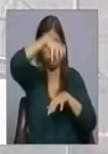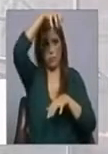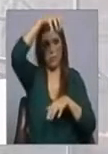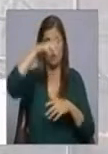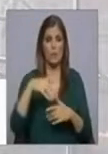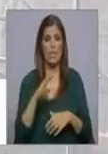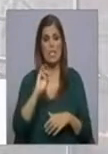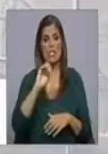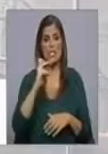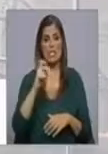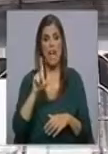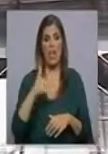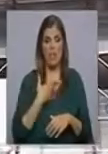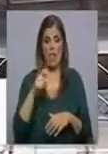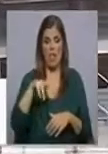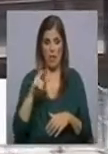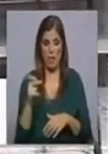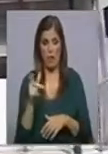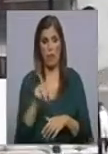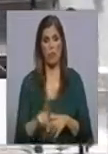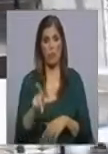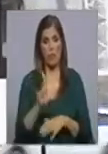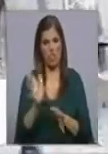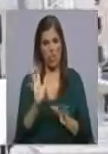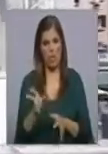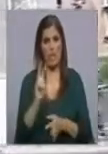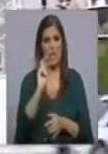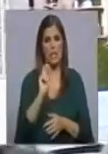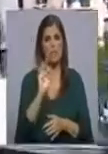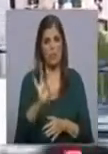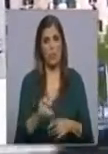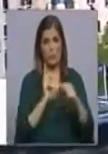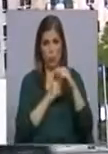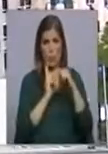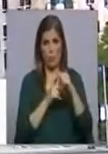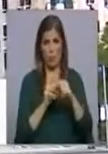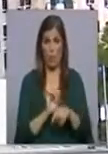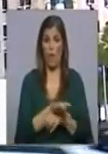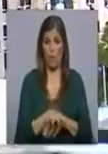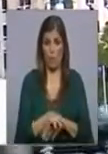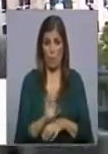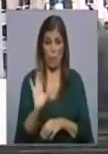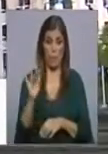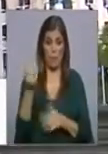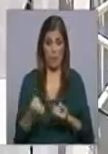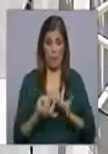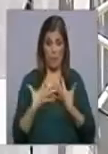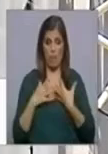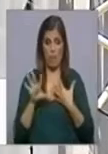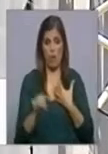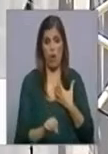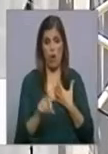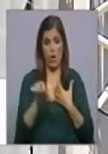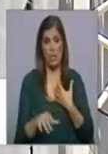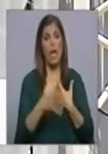no Saldanha, em Lisboa, já registou 34 casos positivos. O primeiro infectado foi detectado a